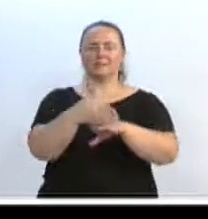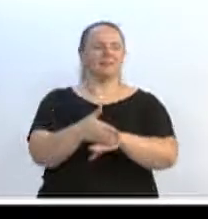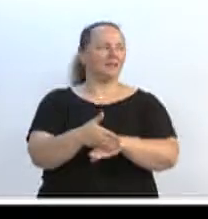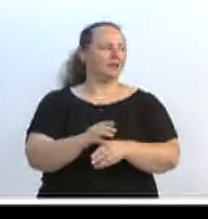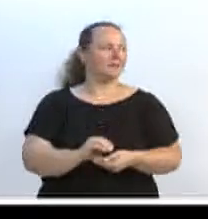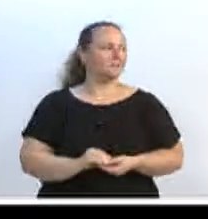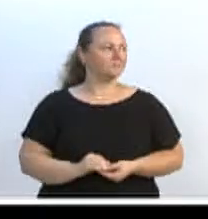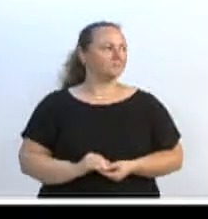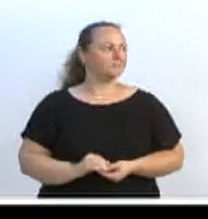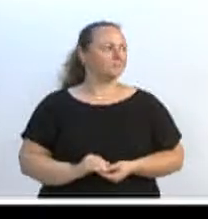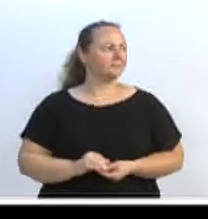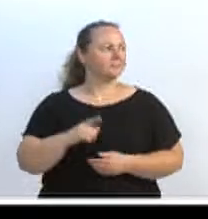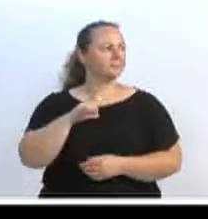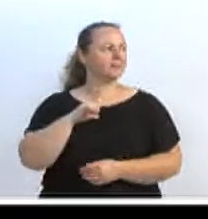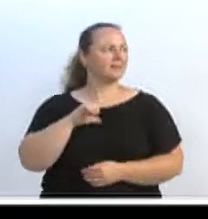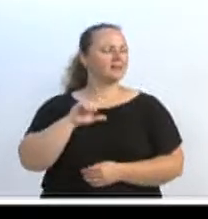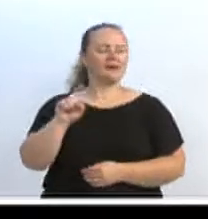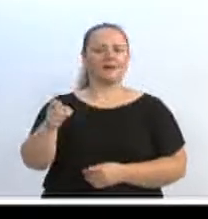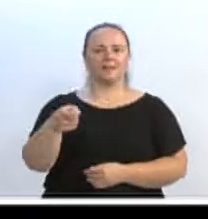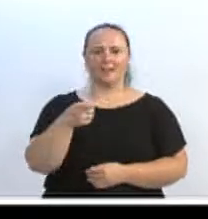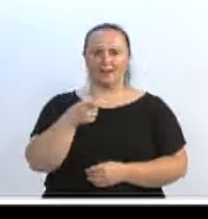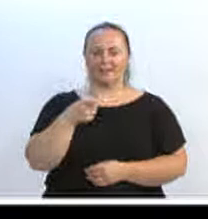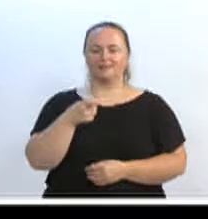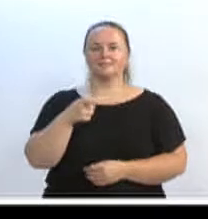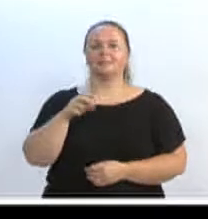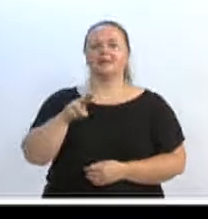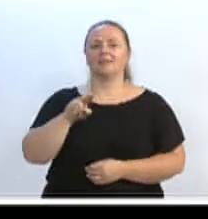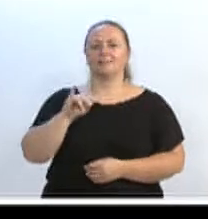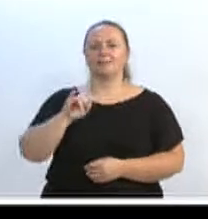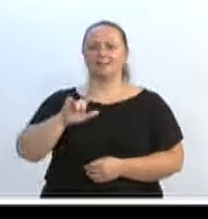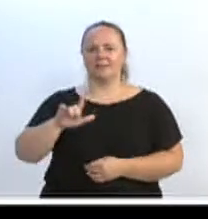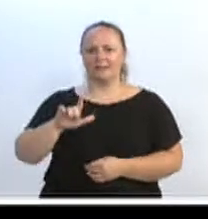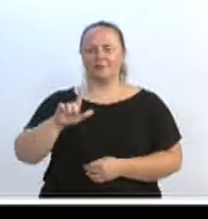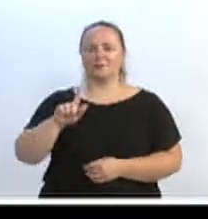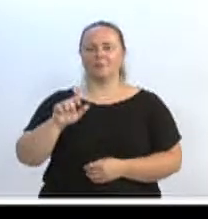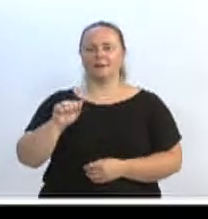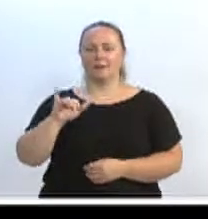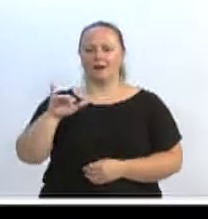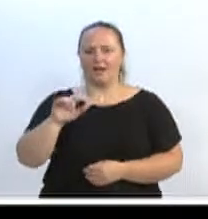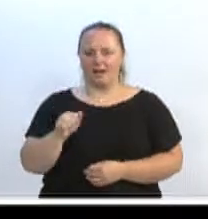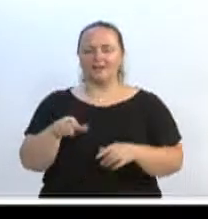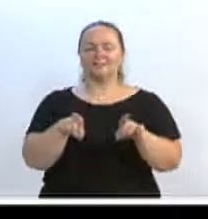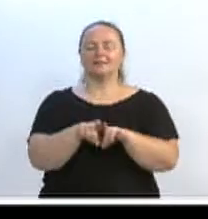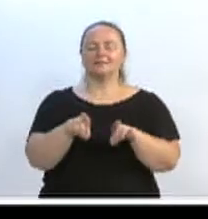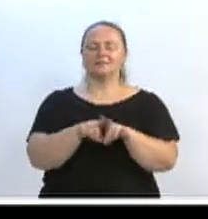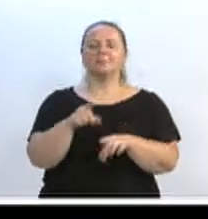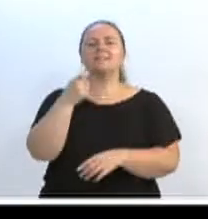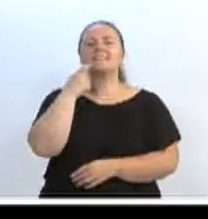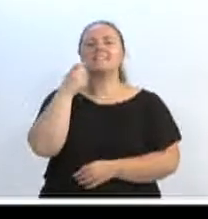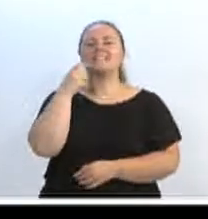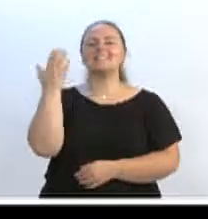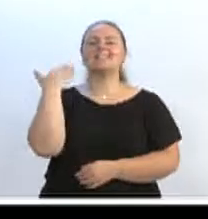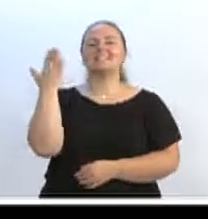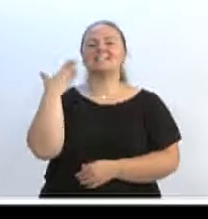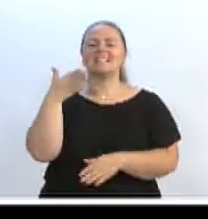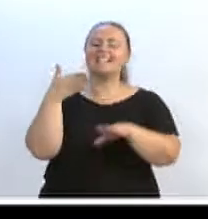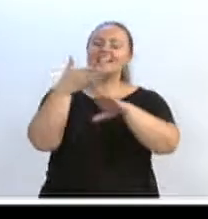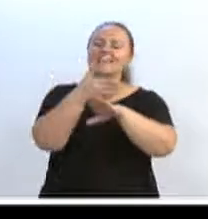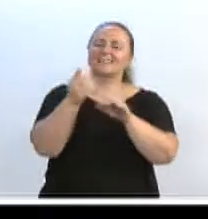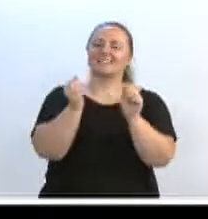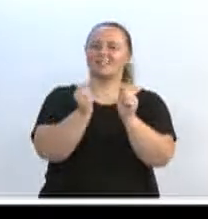aí a galeria dos ex-presidentes também, o Liu Gaia, juntamente com o Mac Miller, estivemos lá na sexta-feira, entre tantos outros